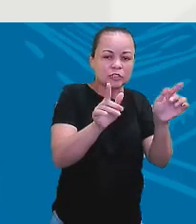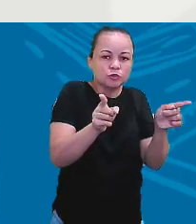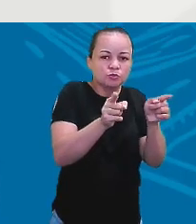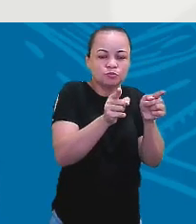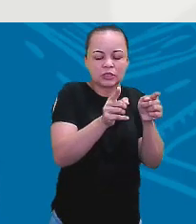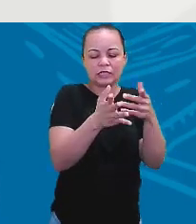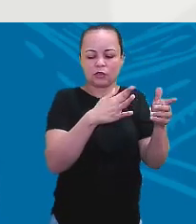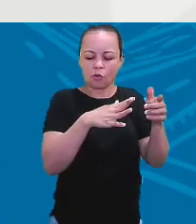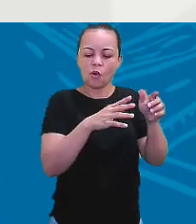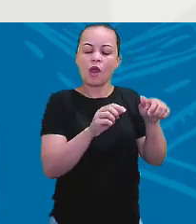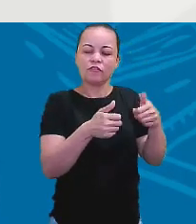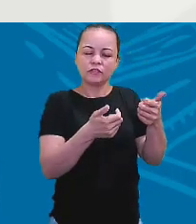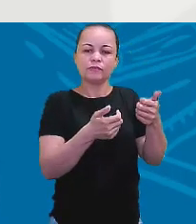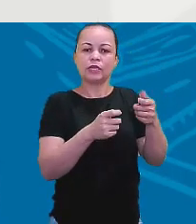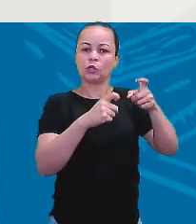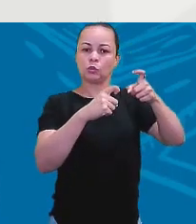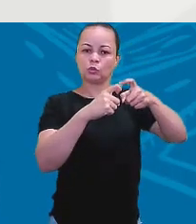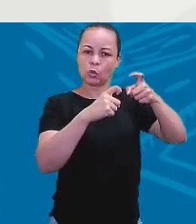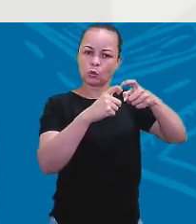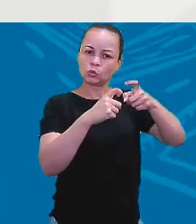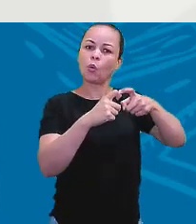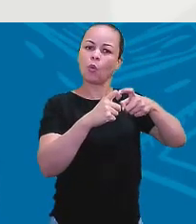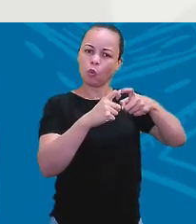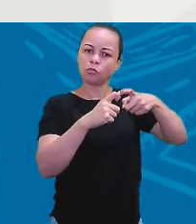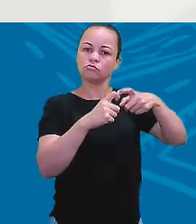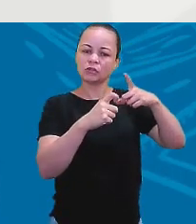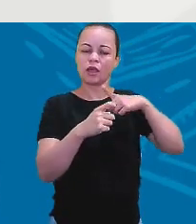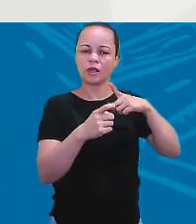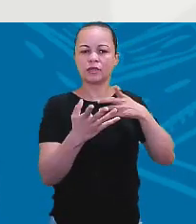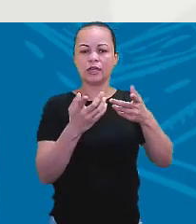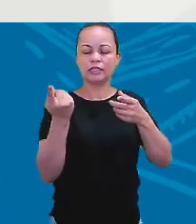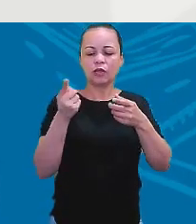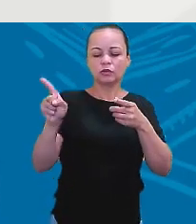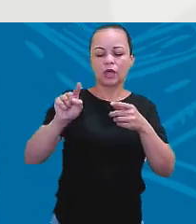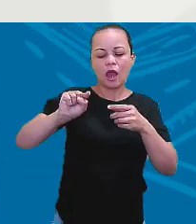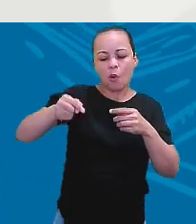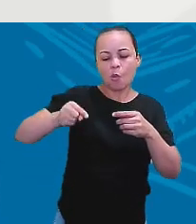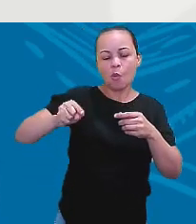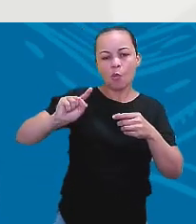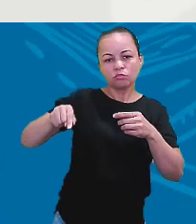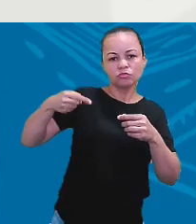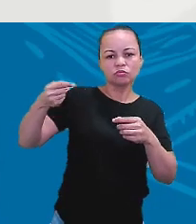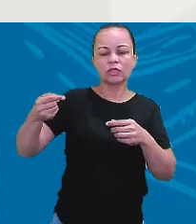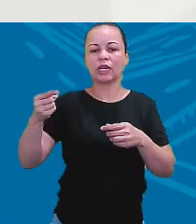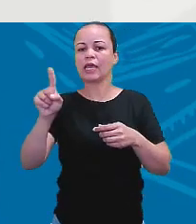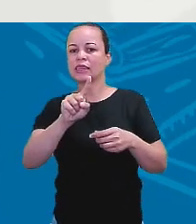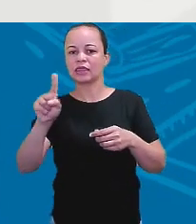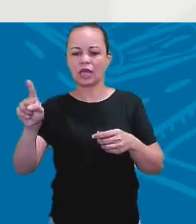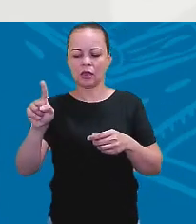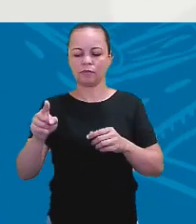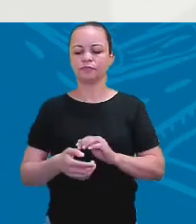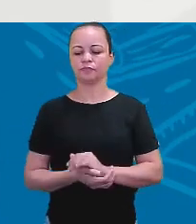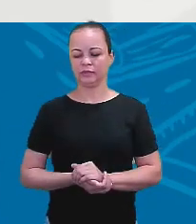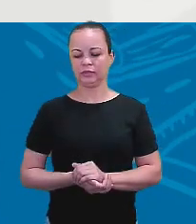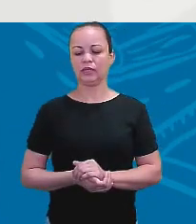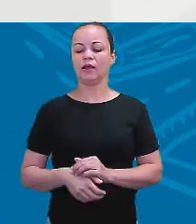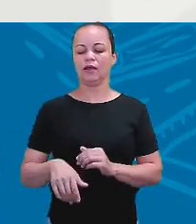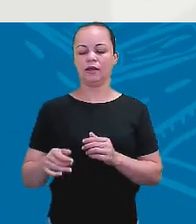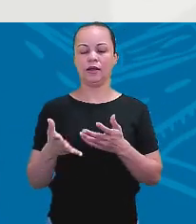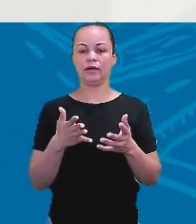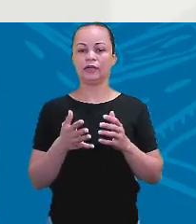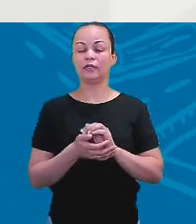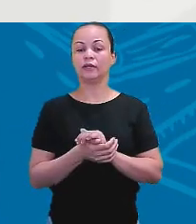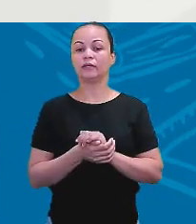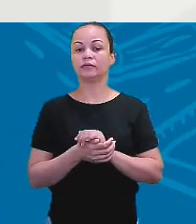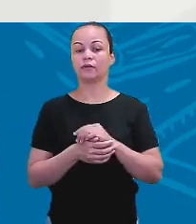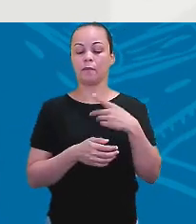disse no início que quando a primeira parte afirma, a outra nega. Então, qual é a negativa do verbo to be? Are not. Mas